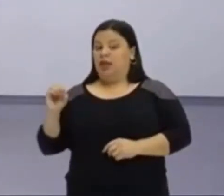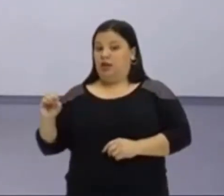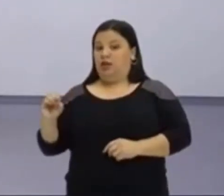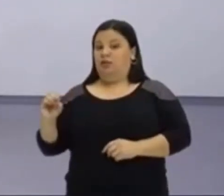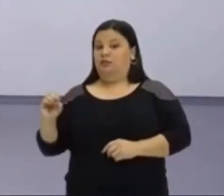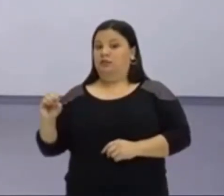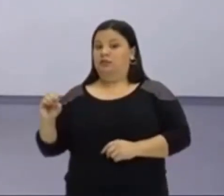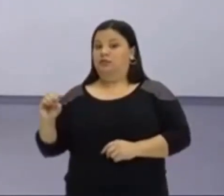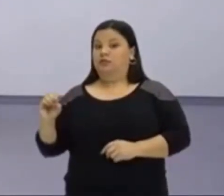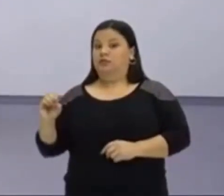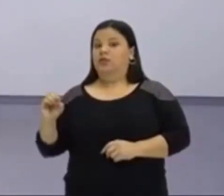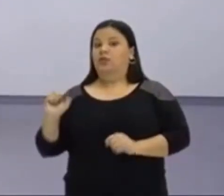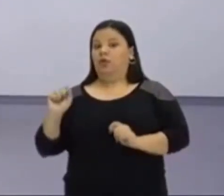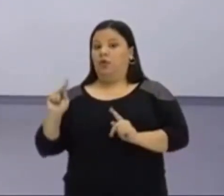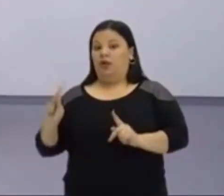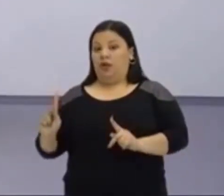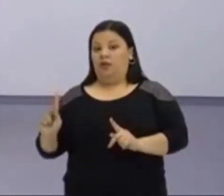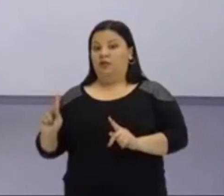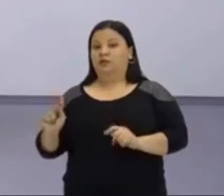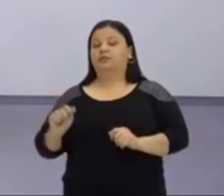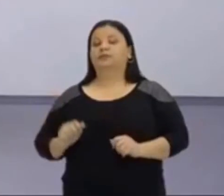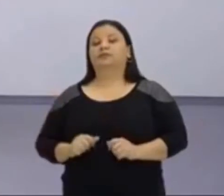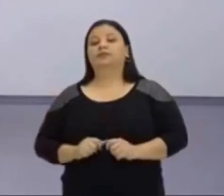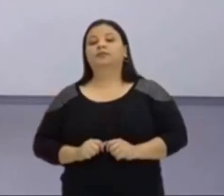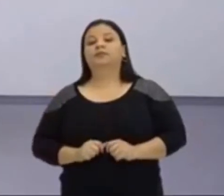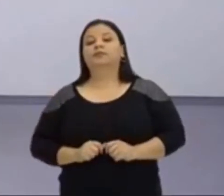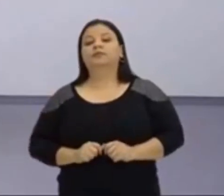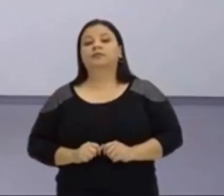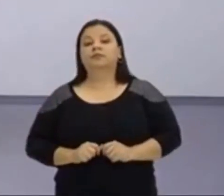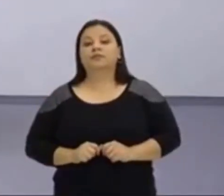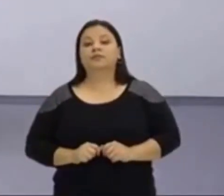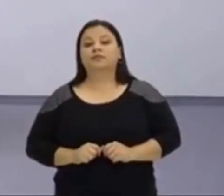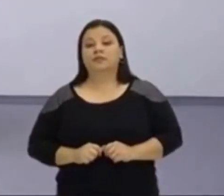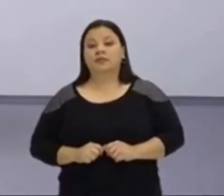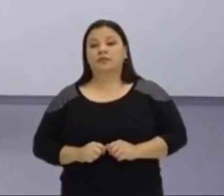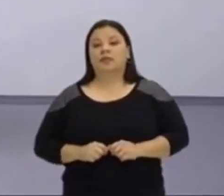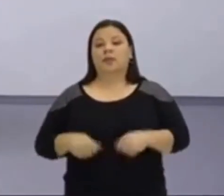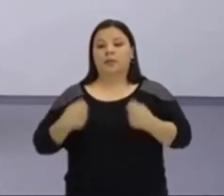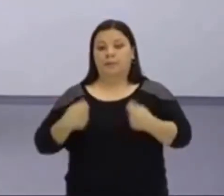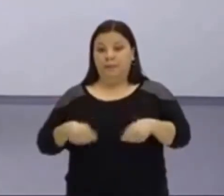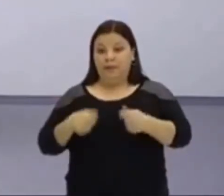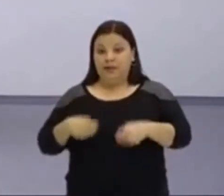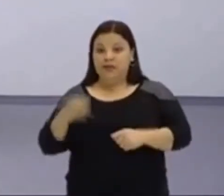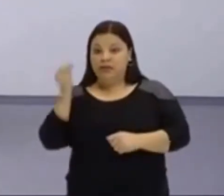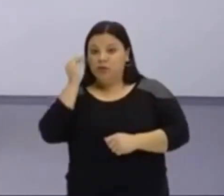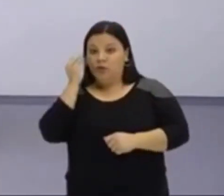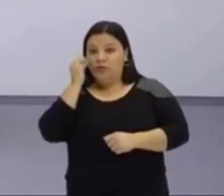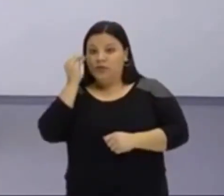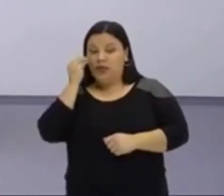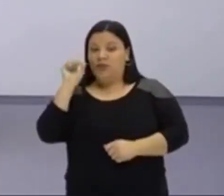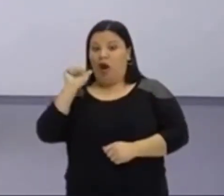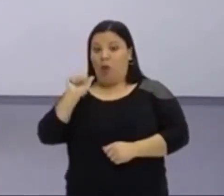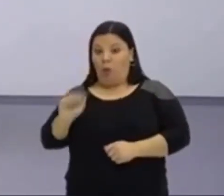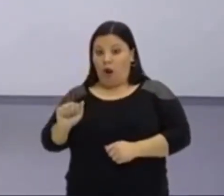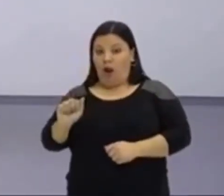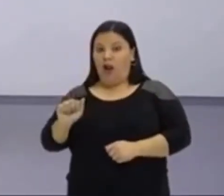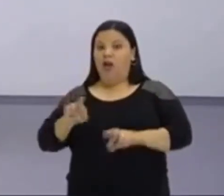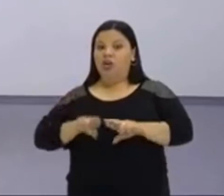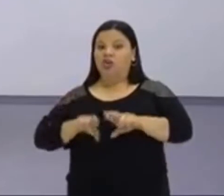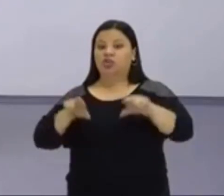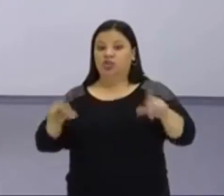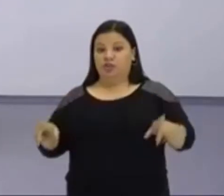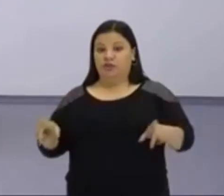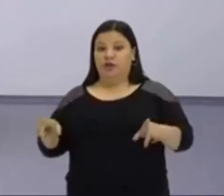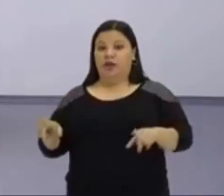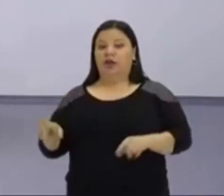primeiro grau, né? Então, tem que ter o valor de a, a, então ele não pode ser zero. E lembra lá da questão da relação,